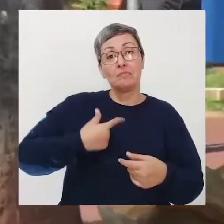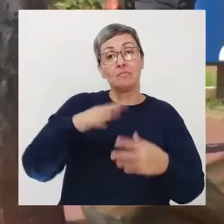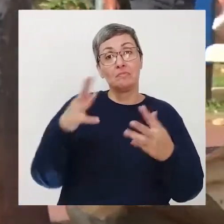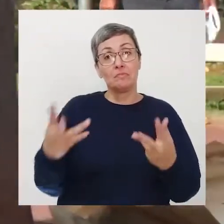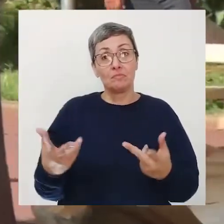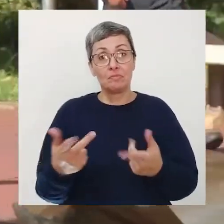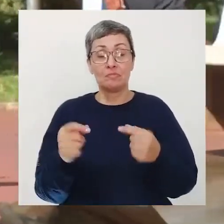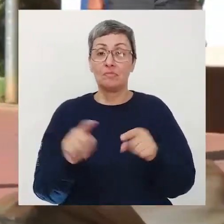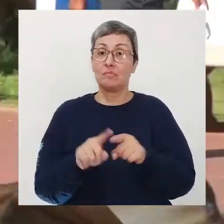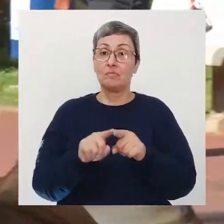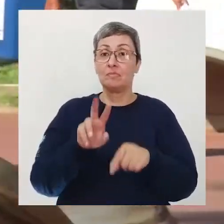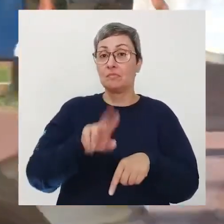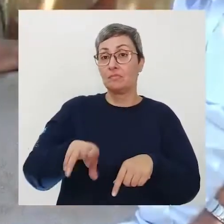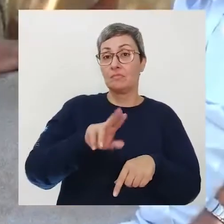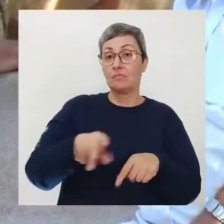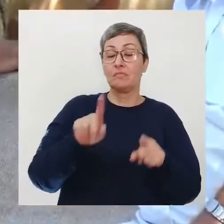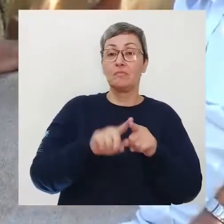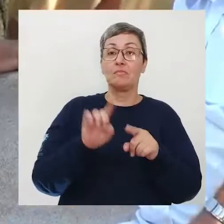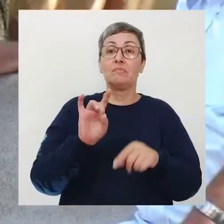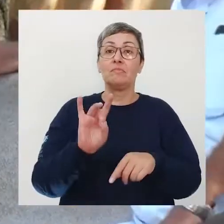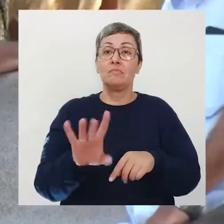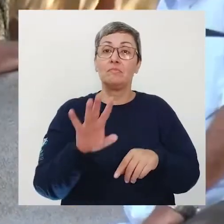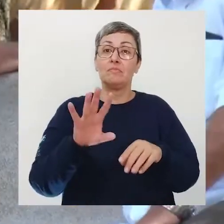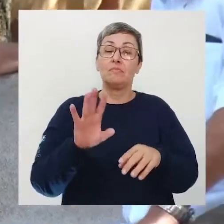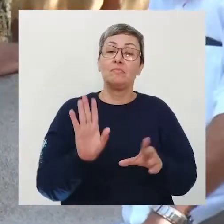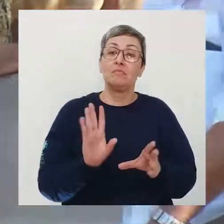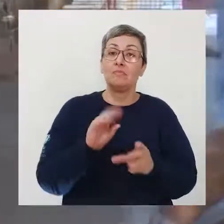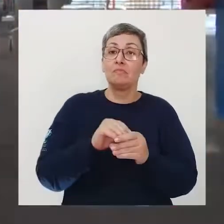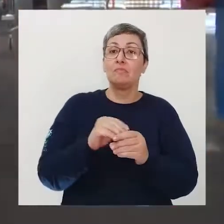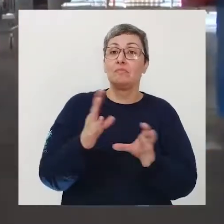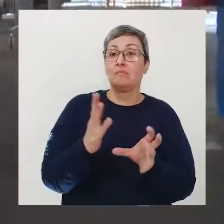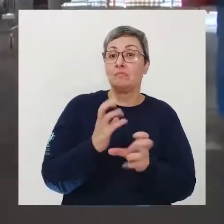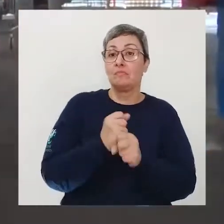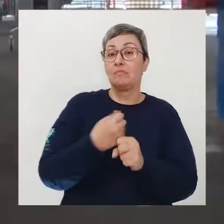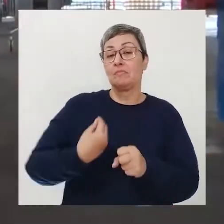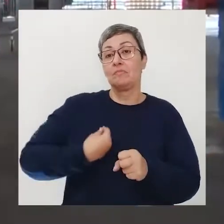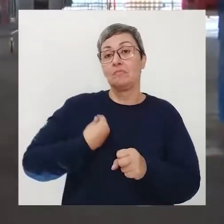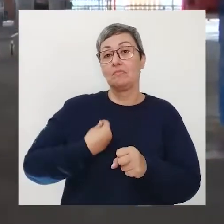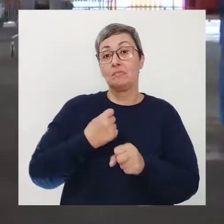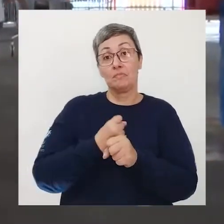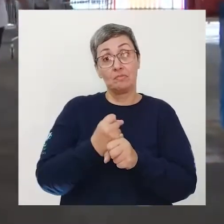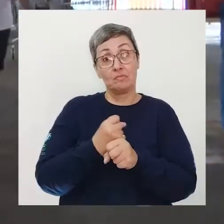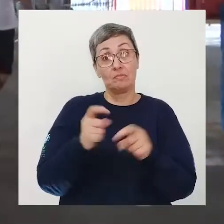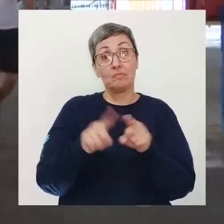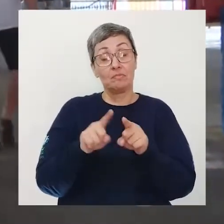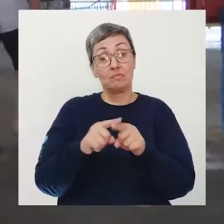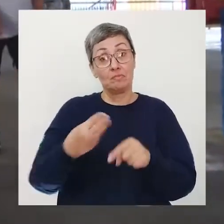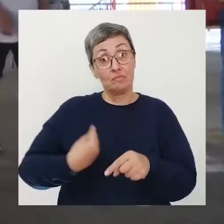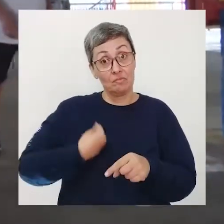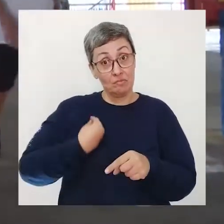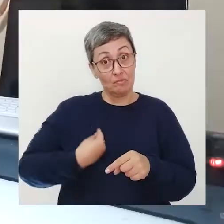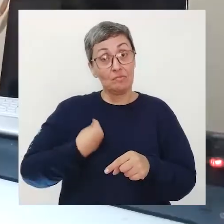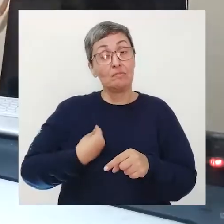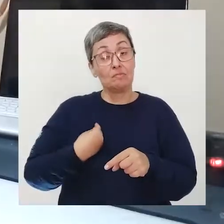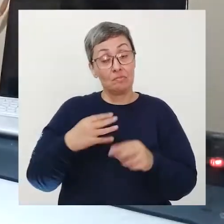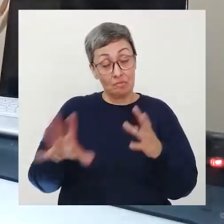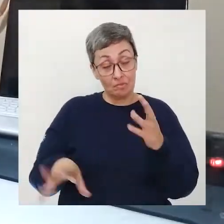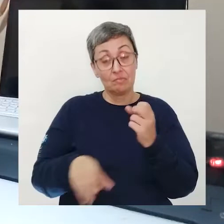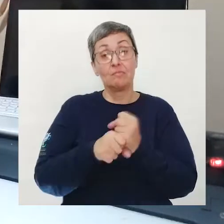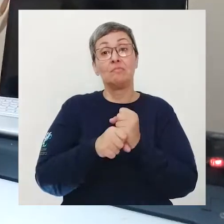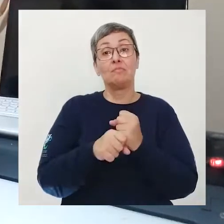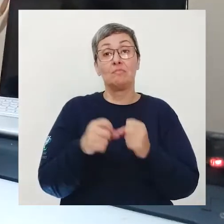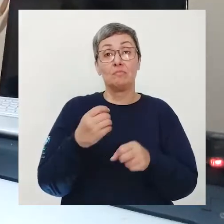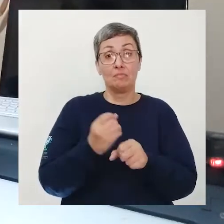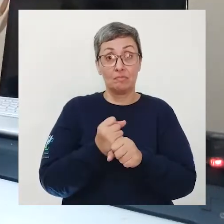acrescentar anos à vida mas acrescentar vida aos anos que virão muito